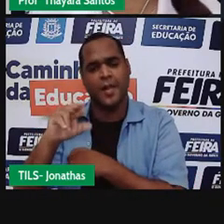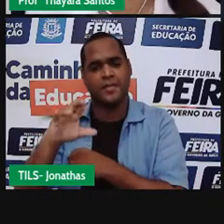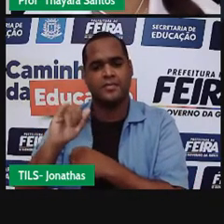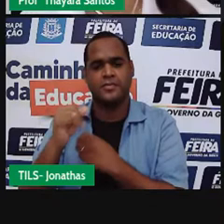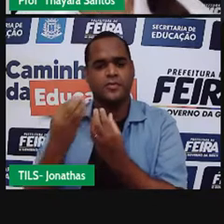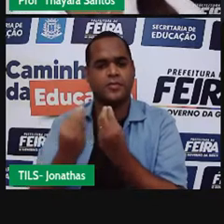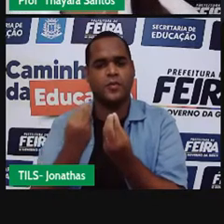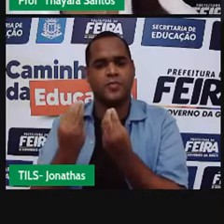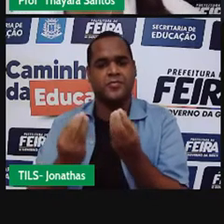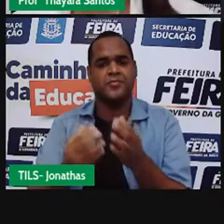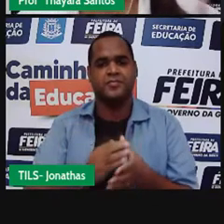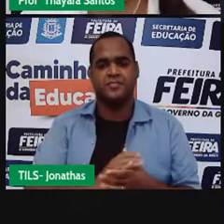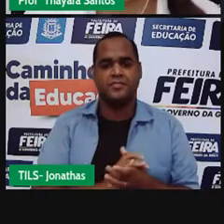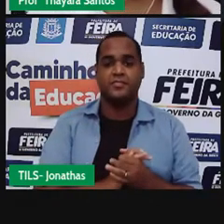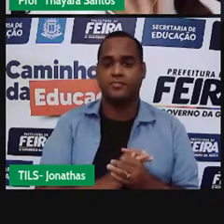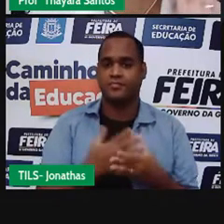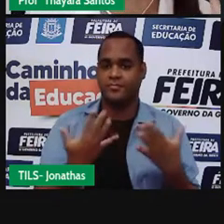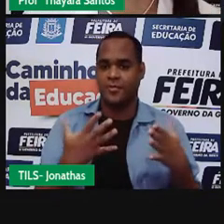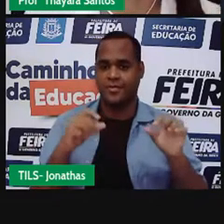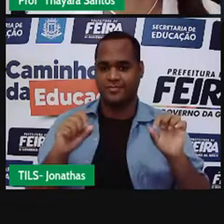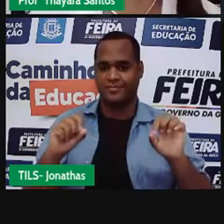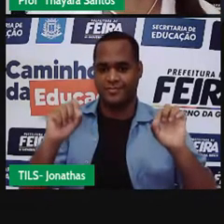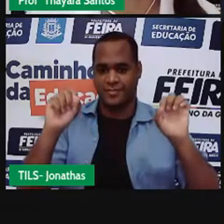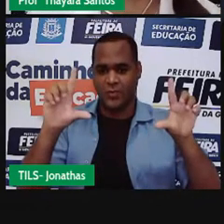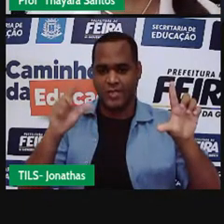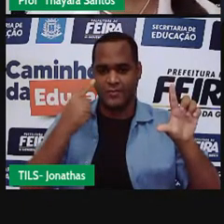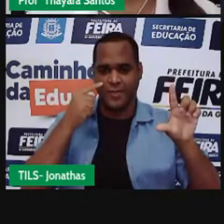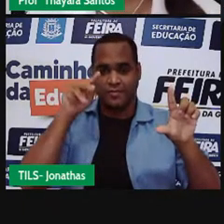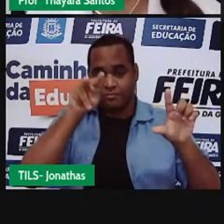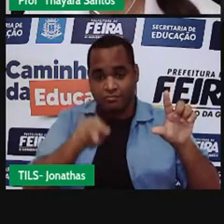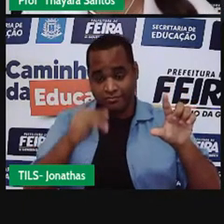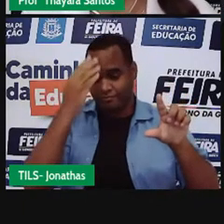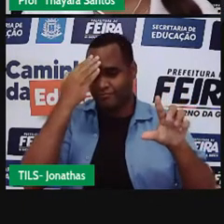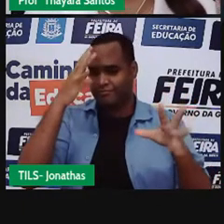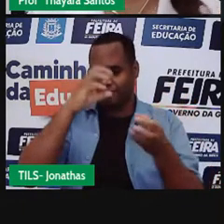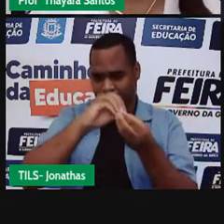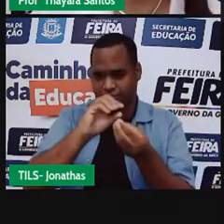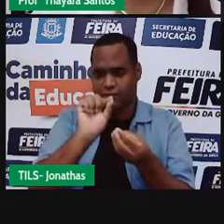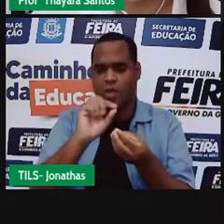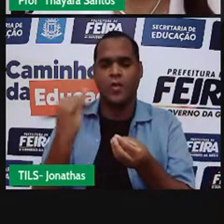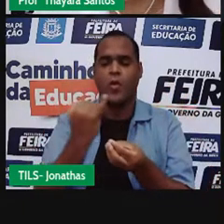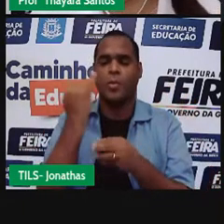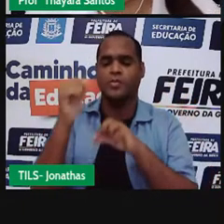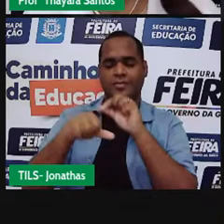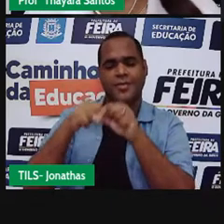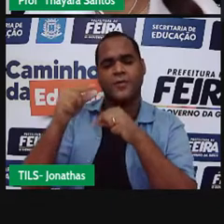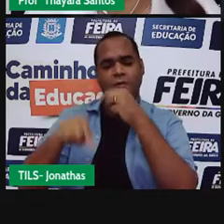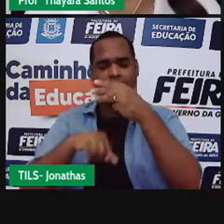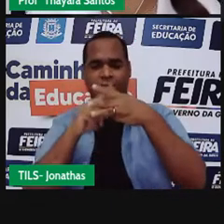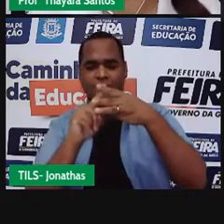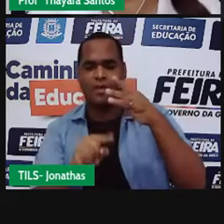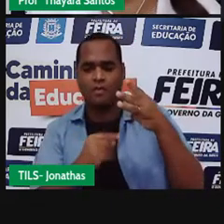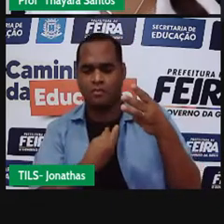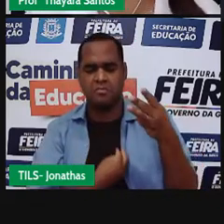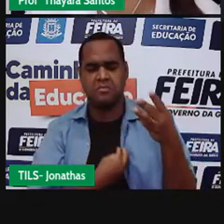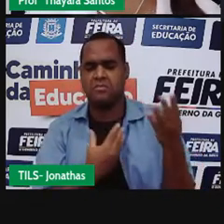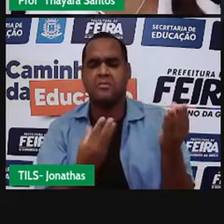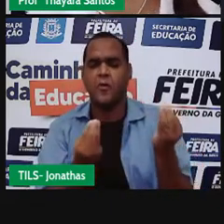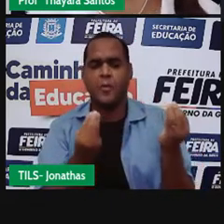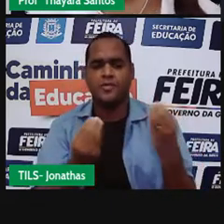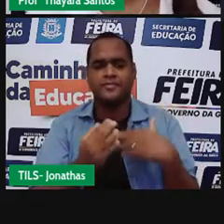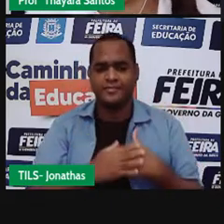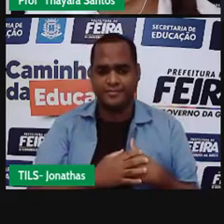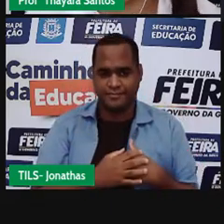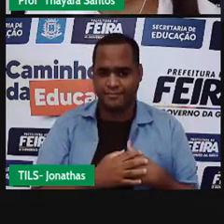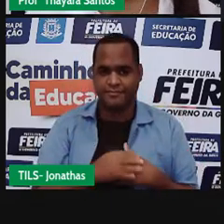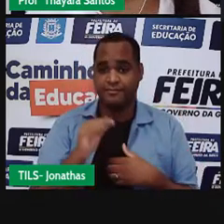E temos aqui esse quadro para ajudar a gente a entender como é que essa matéria muda o seu estado físico. Vamos lá. O é que